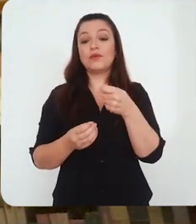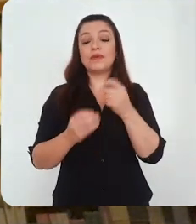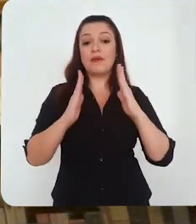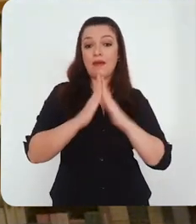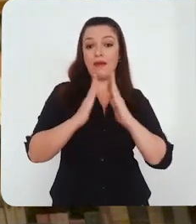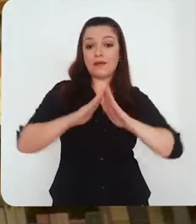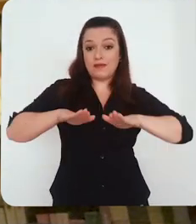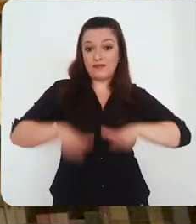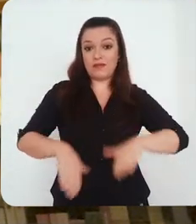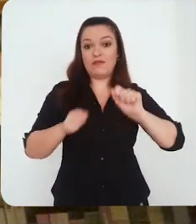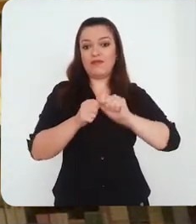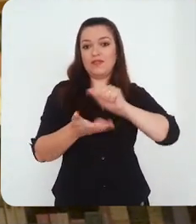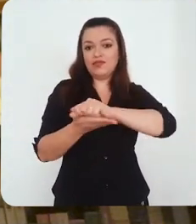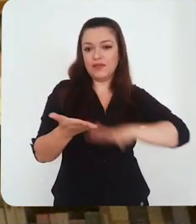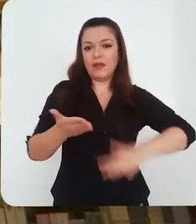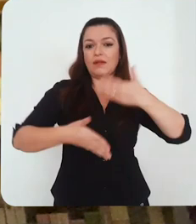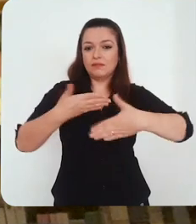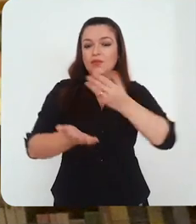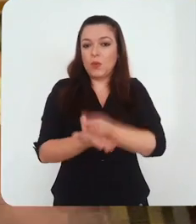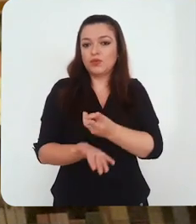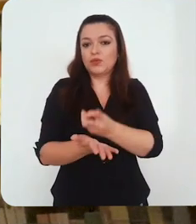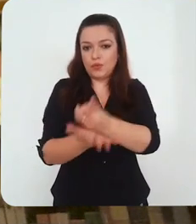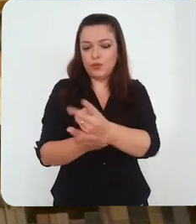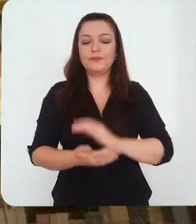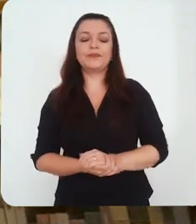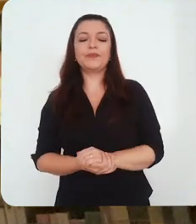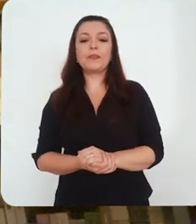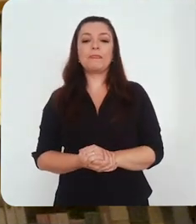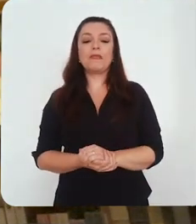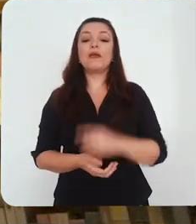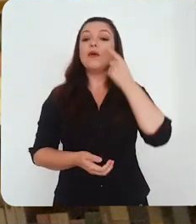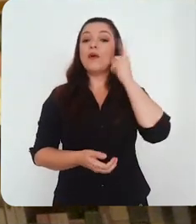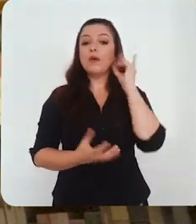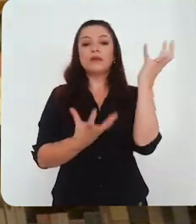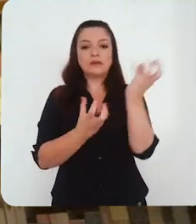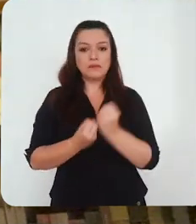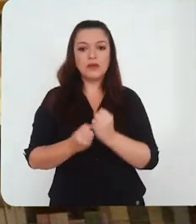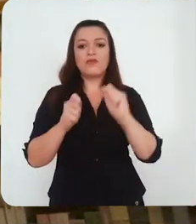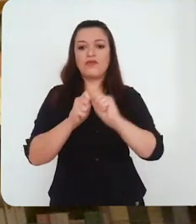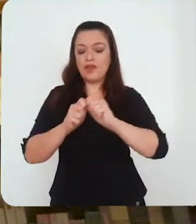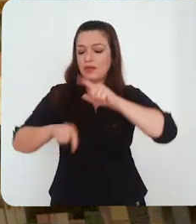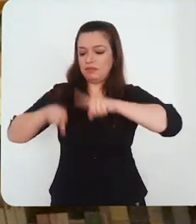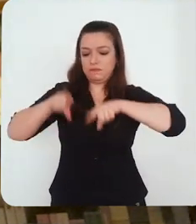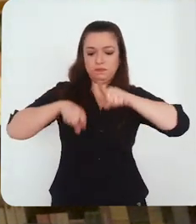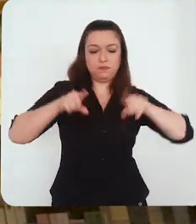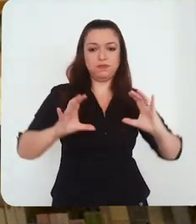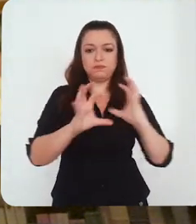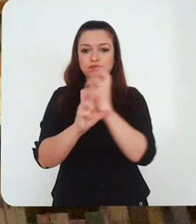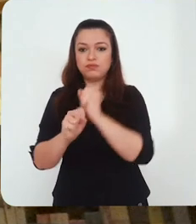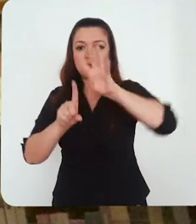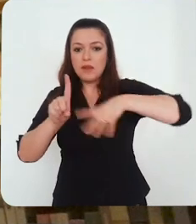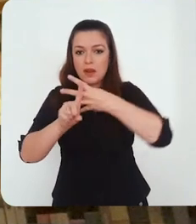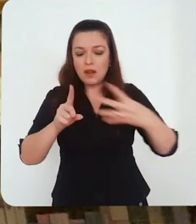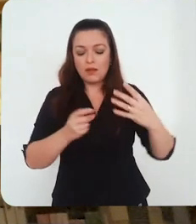Recebemos essas respostas até ontem, tabulamos, analisamos, e a partir